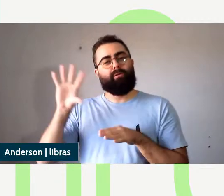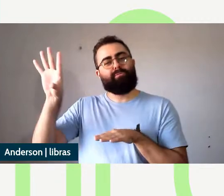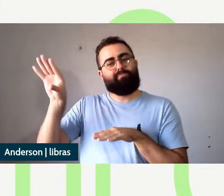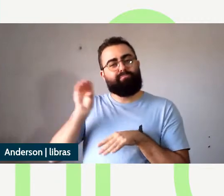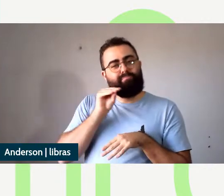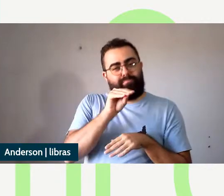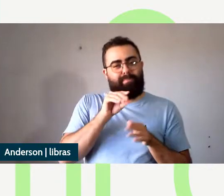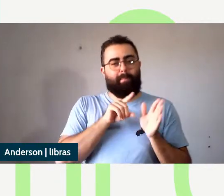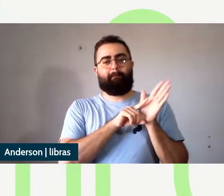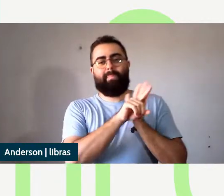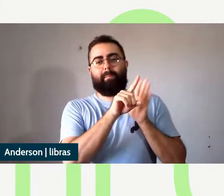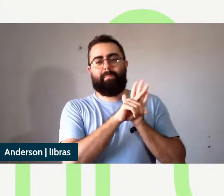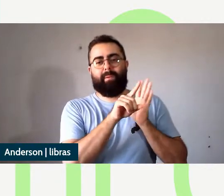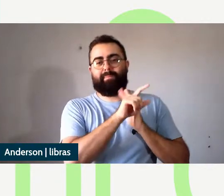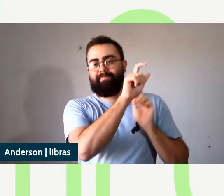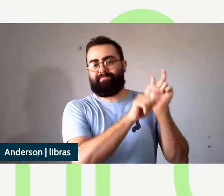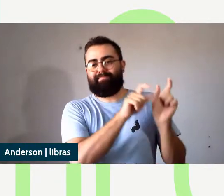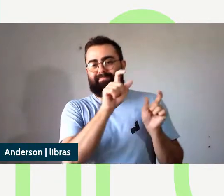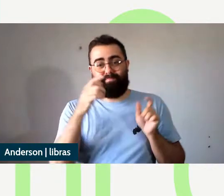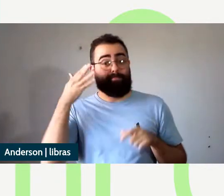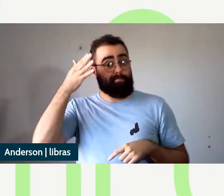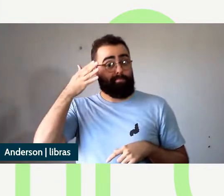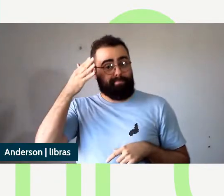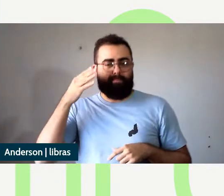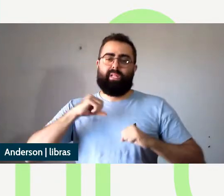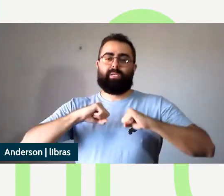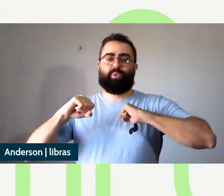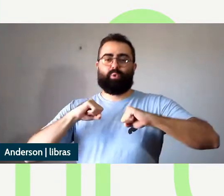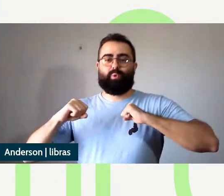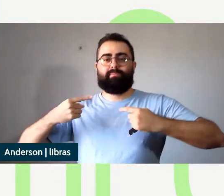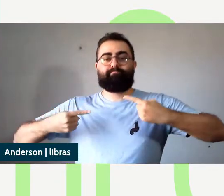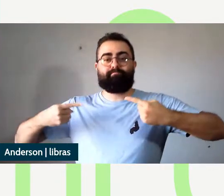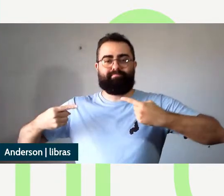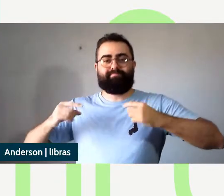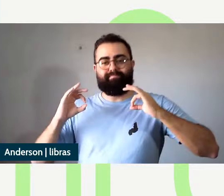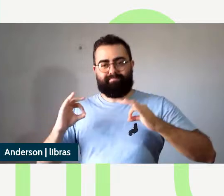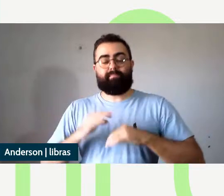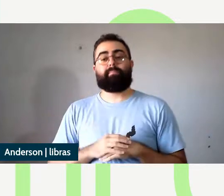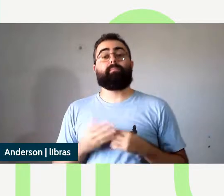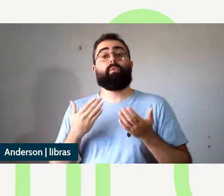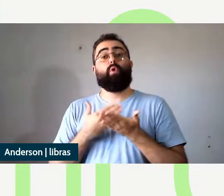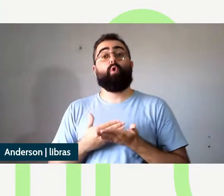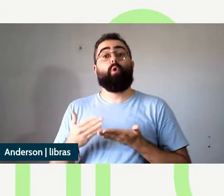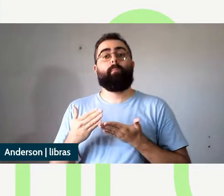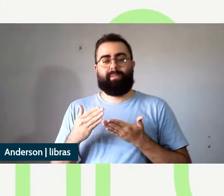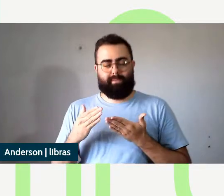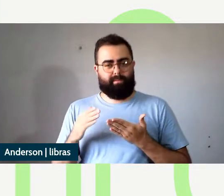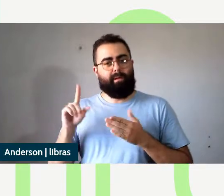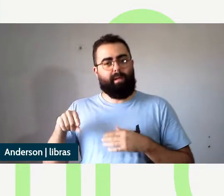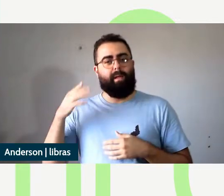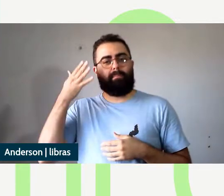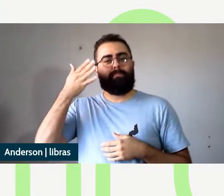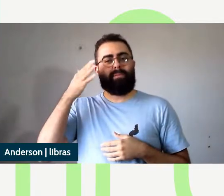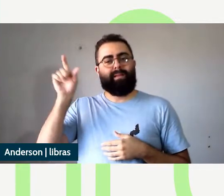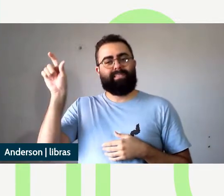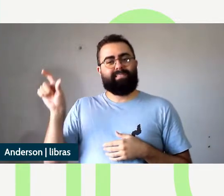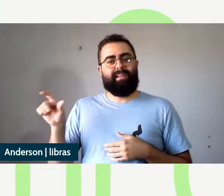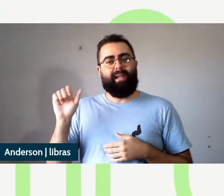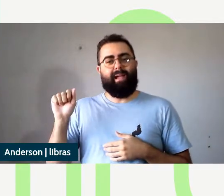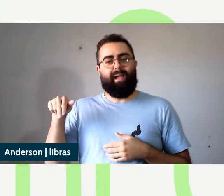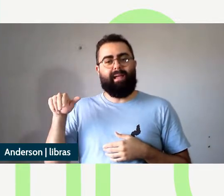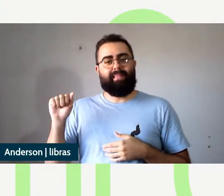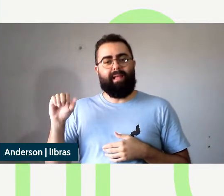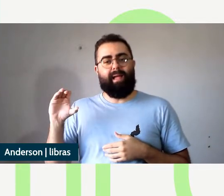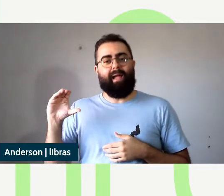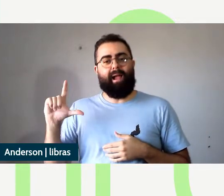discussão, tá? Nós iniciaremos então com a apresentação de Ana Clara Polakoff, que tem